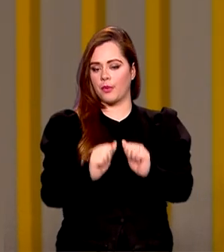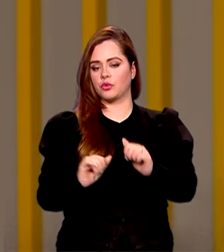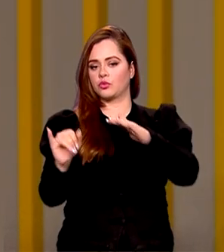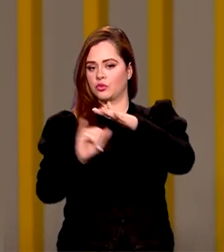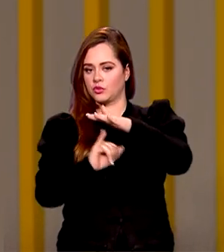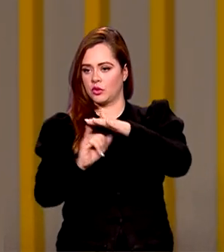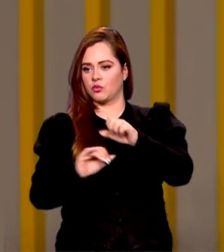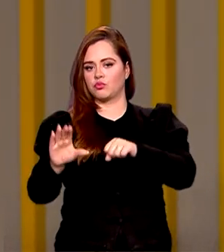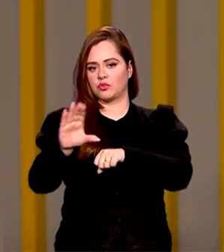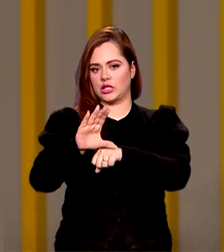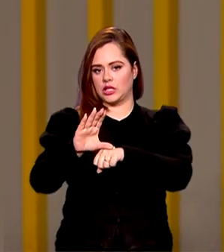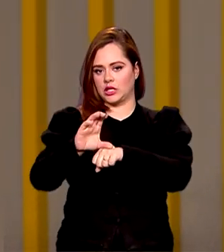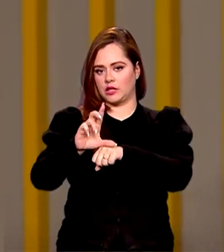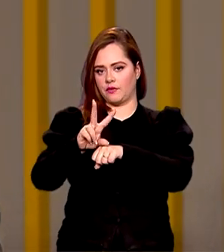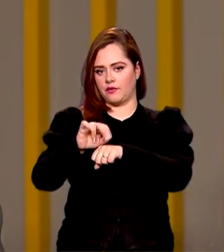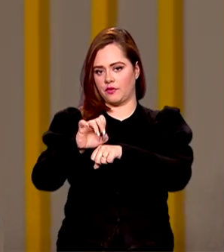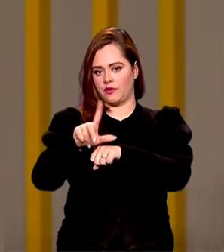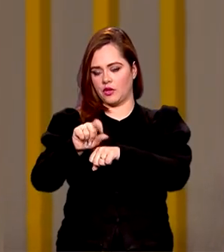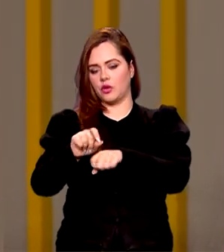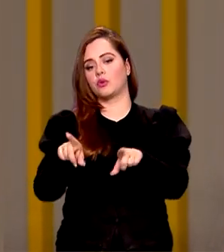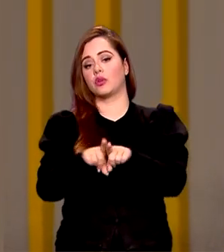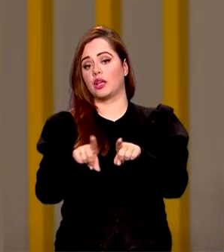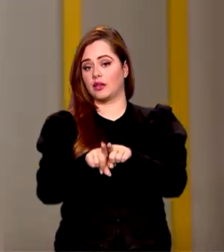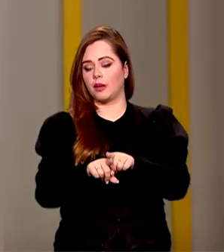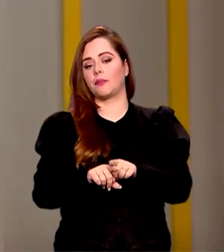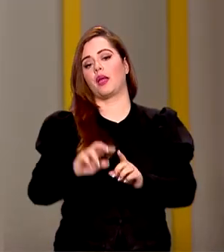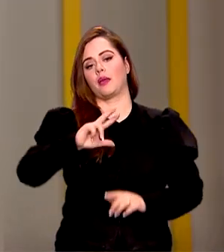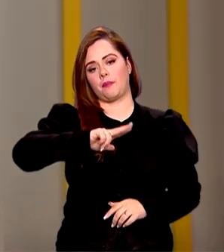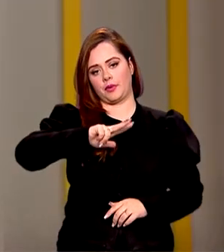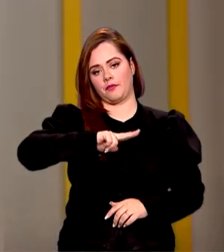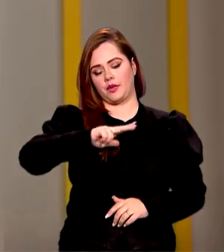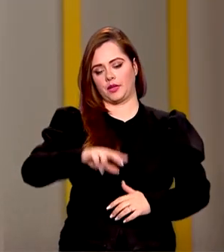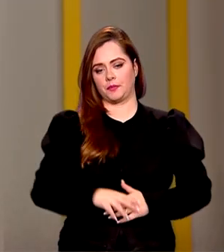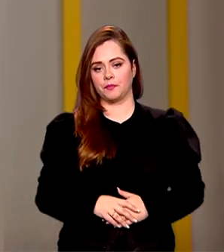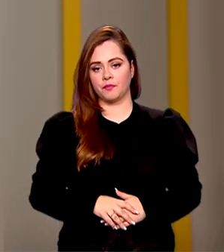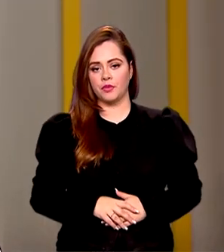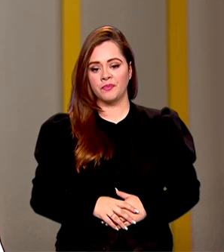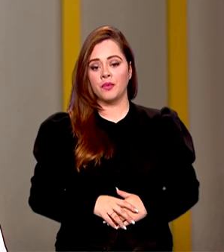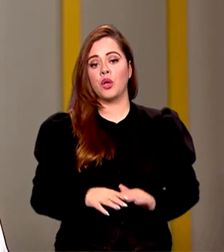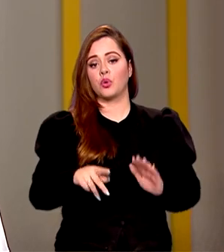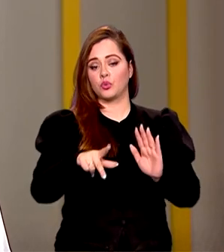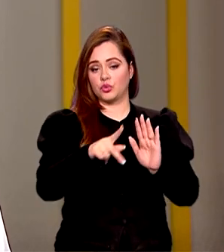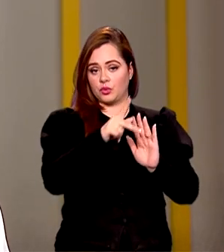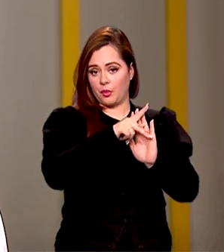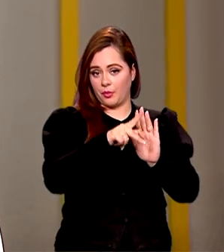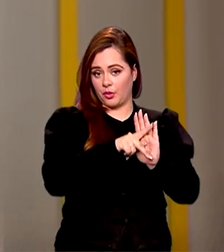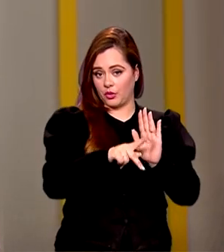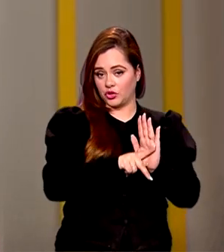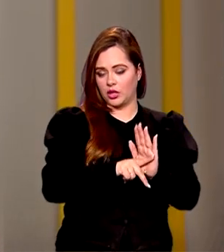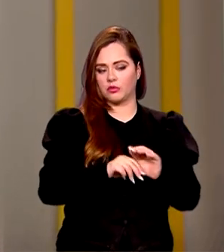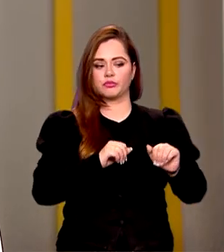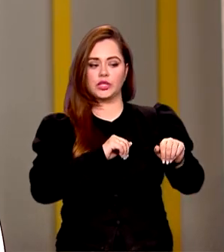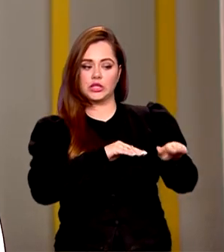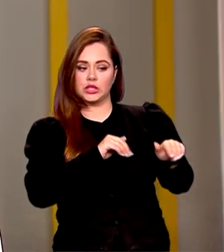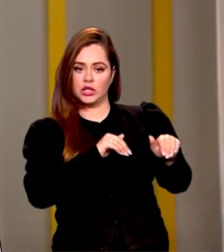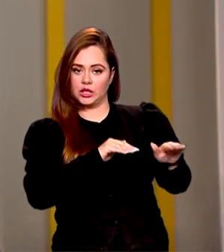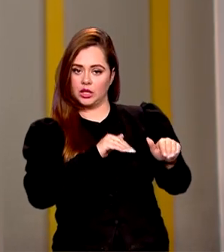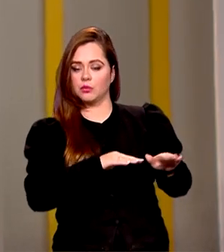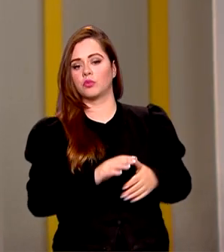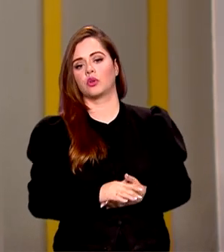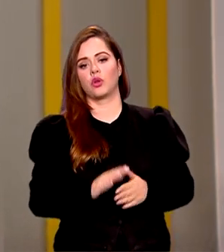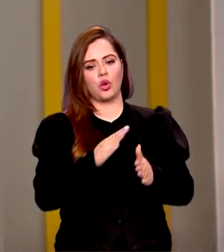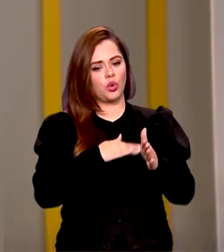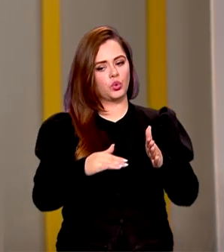civil e entidades privadas sem fins lucrativos. A seleção de projetos vai ser feita em setembro e os recursos